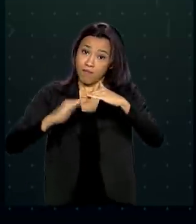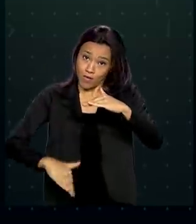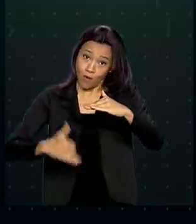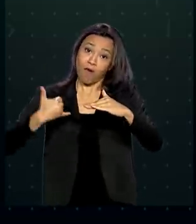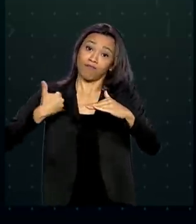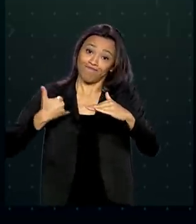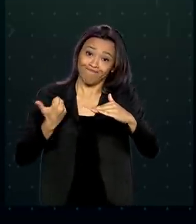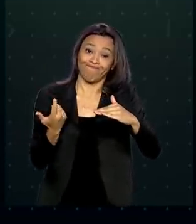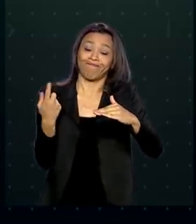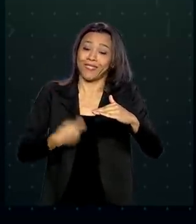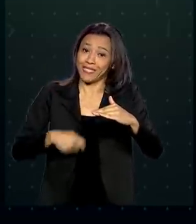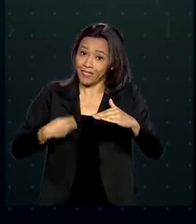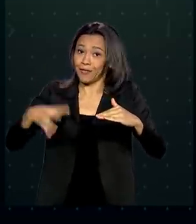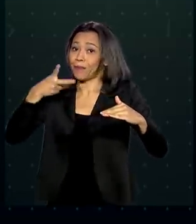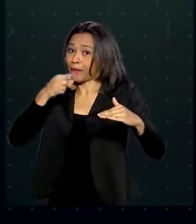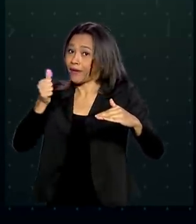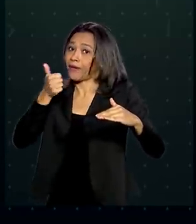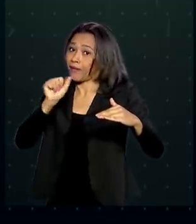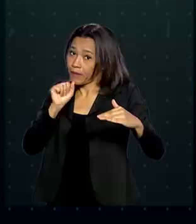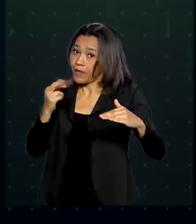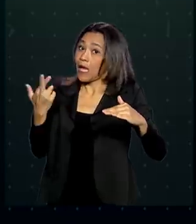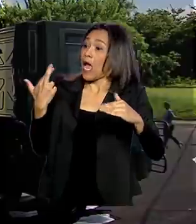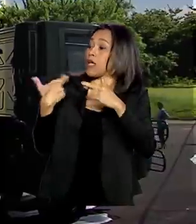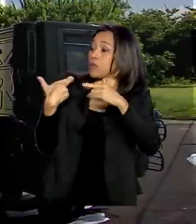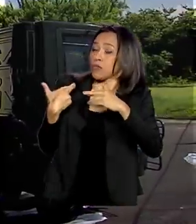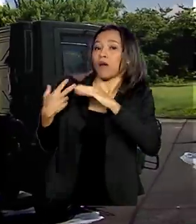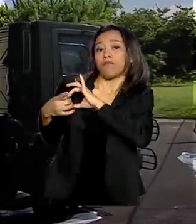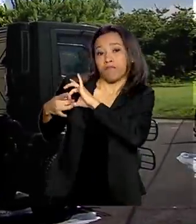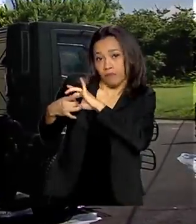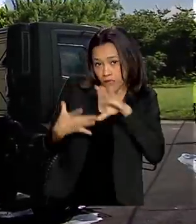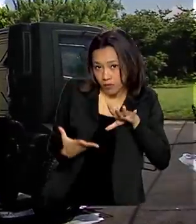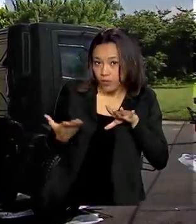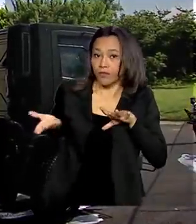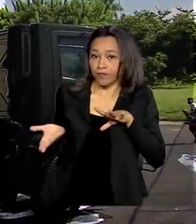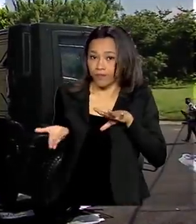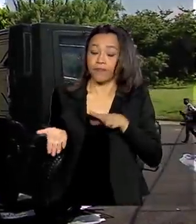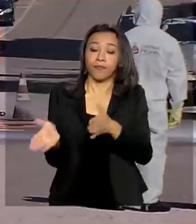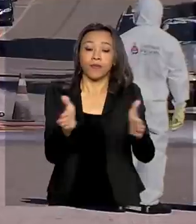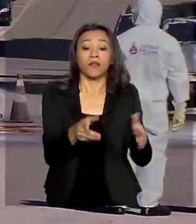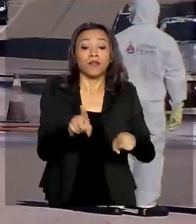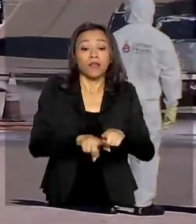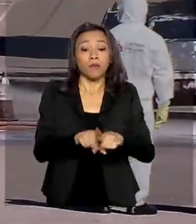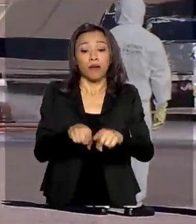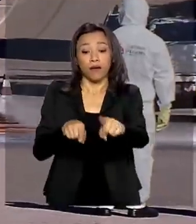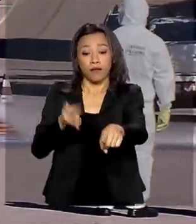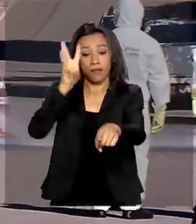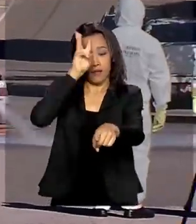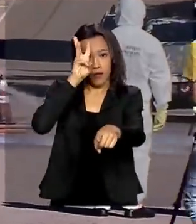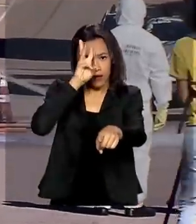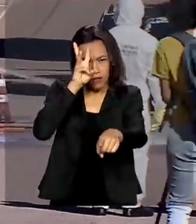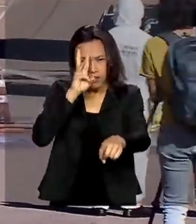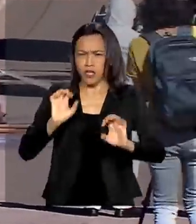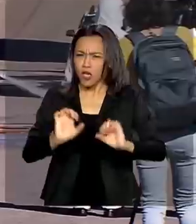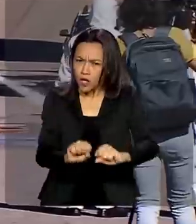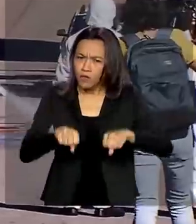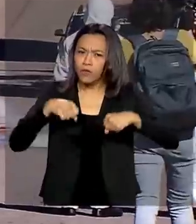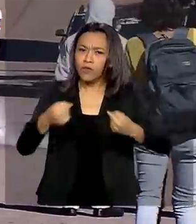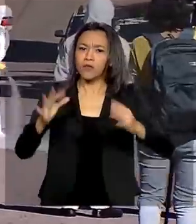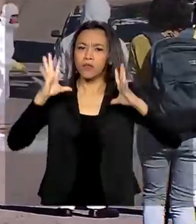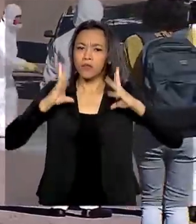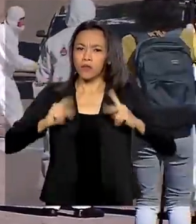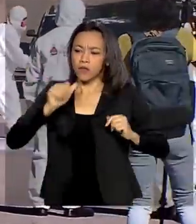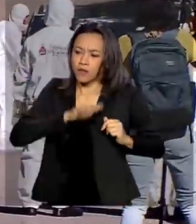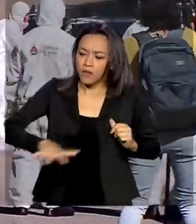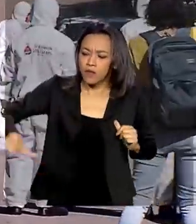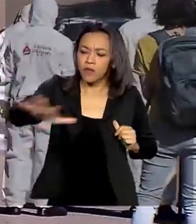necessário o consentimento dos responsáveis. E também nesta terça-feira, reforçando as medidas de proteção